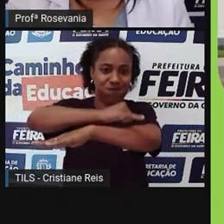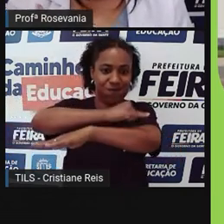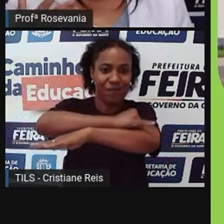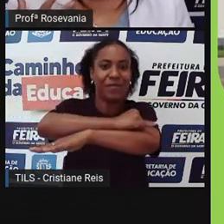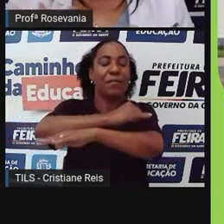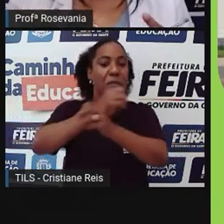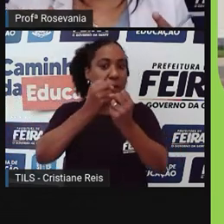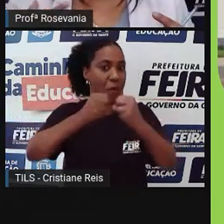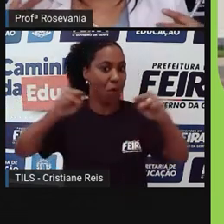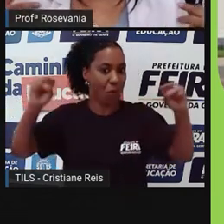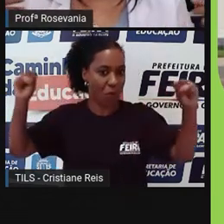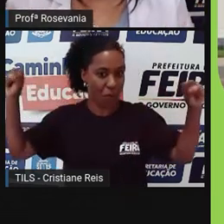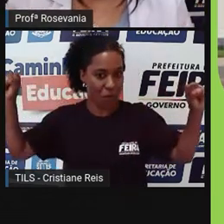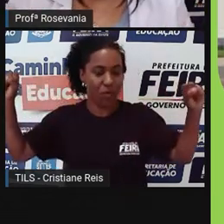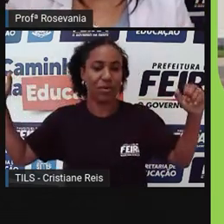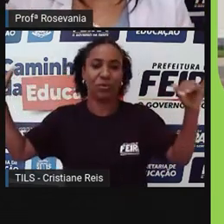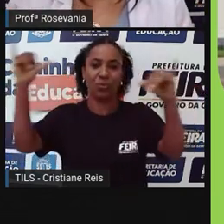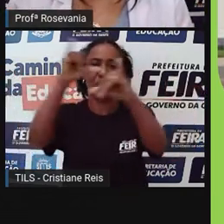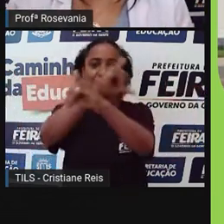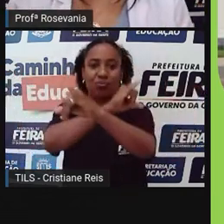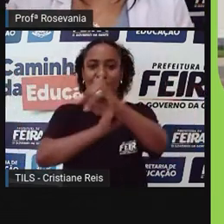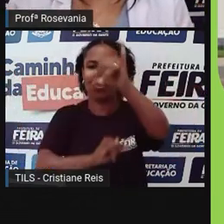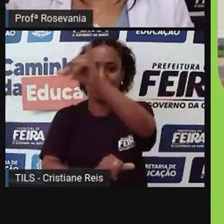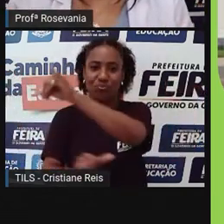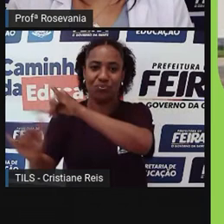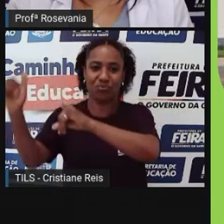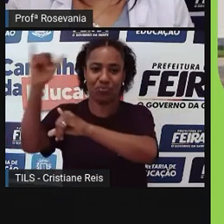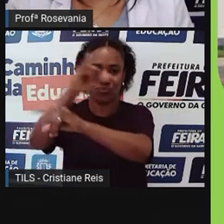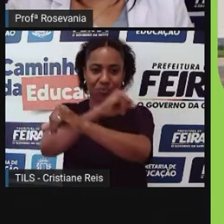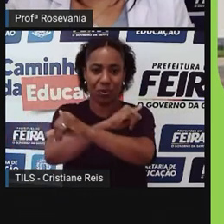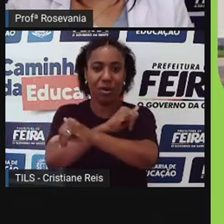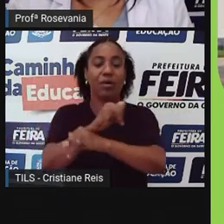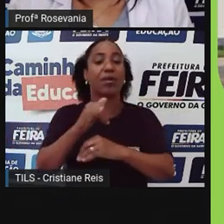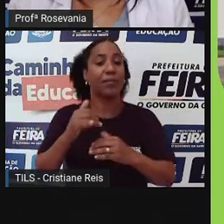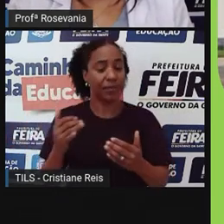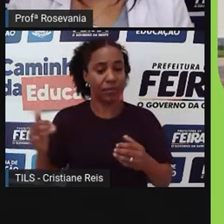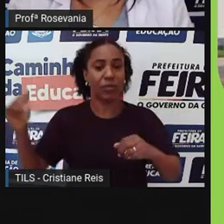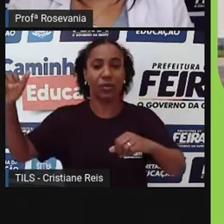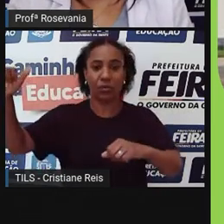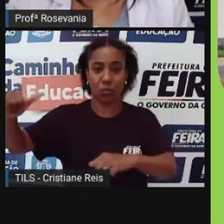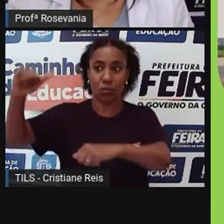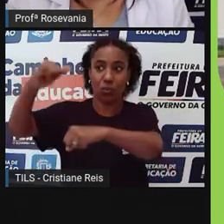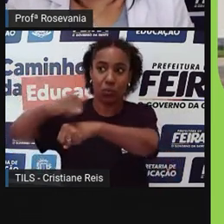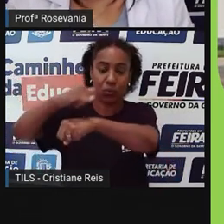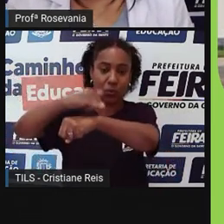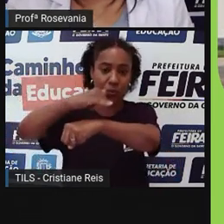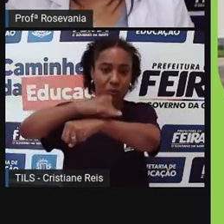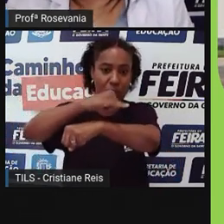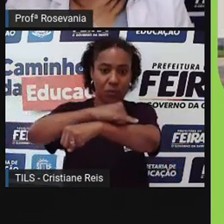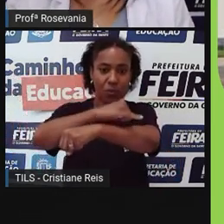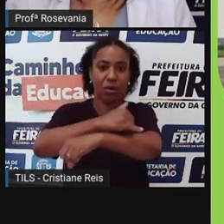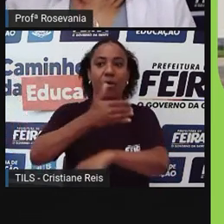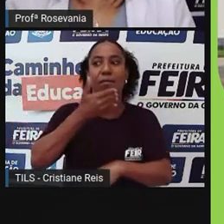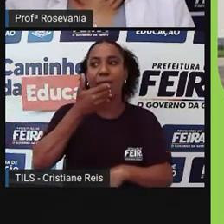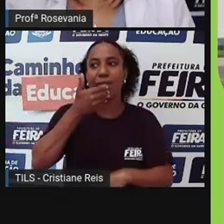maiores, né, para que tenha um conforto maior também até para quem vai, né,